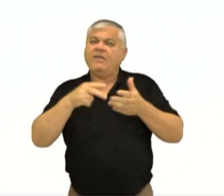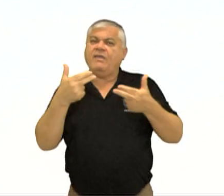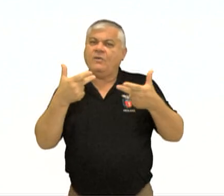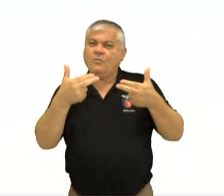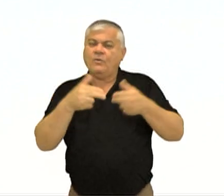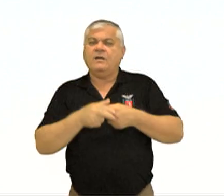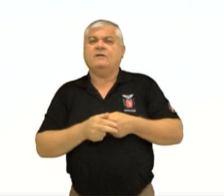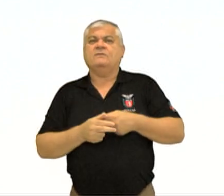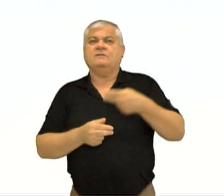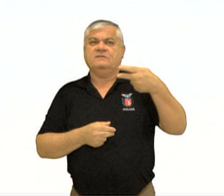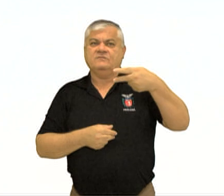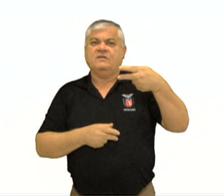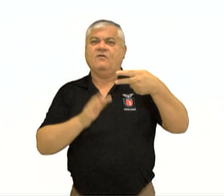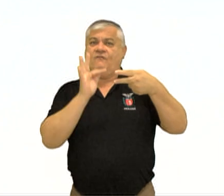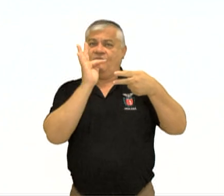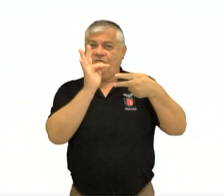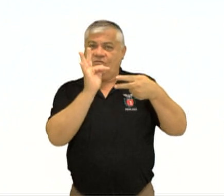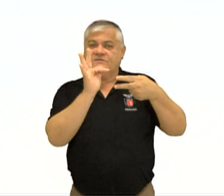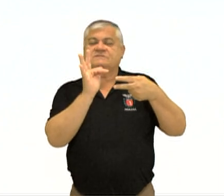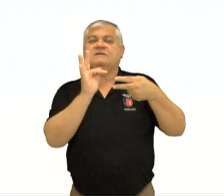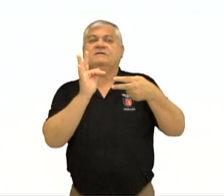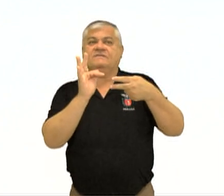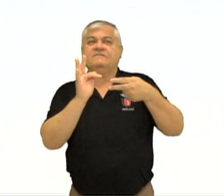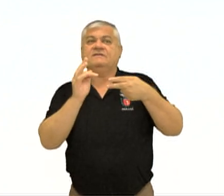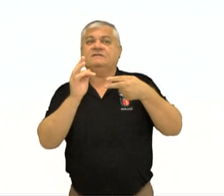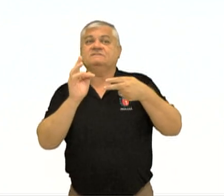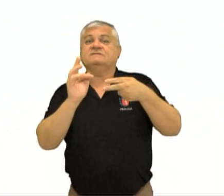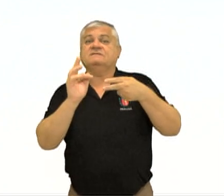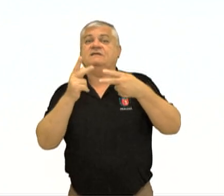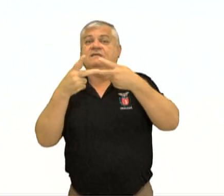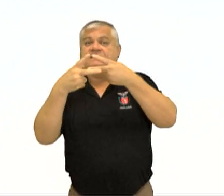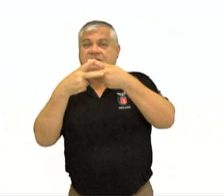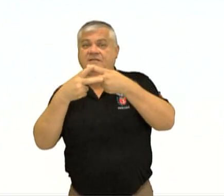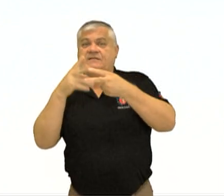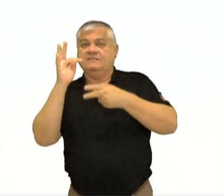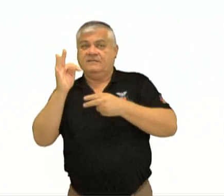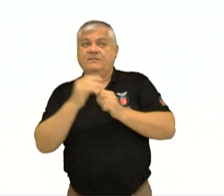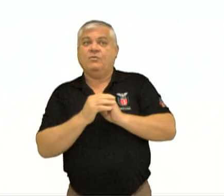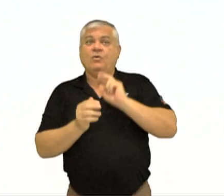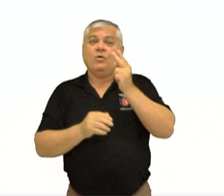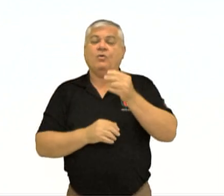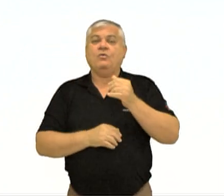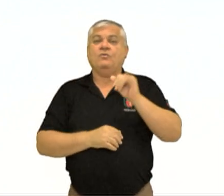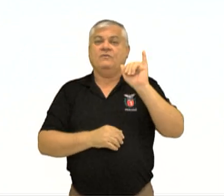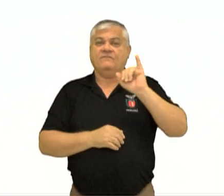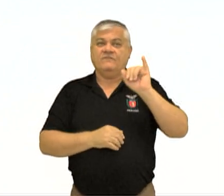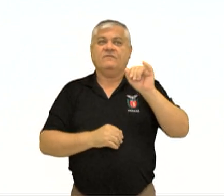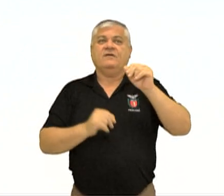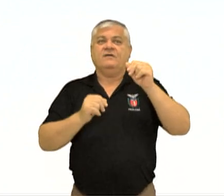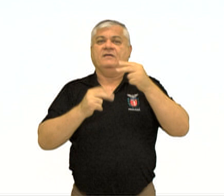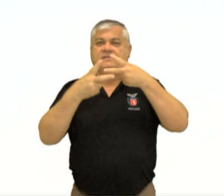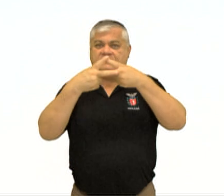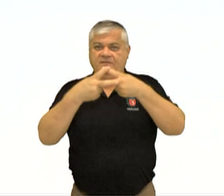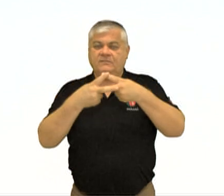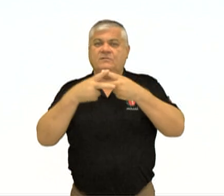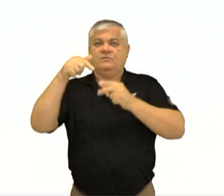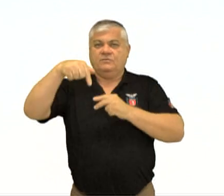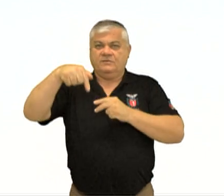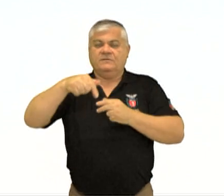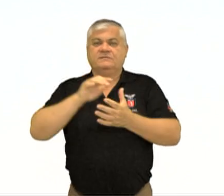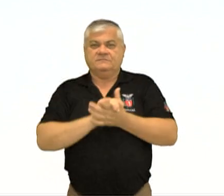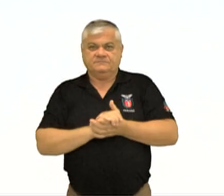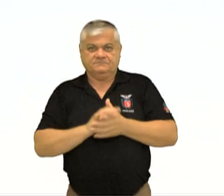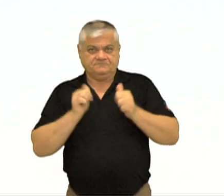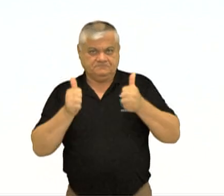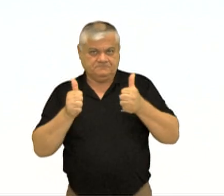igual ao vetor força vezes o intervalo de tempo e o vetor impulso é igual a variação do vetor